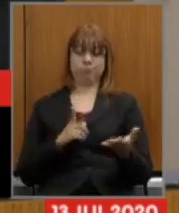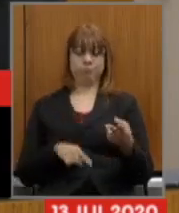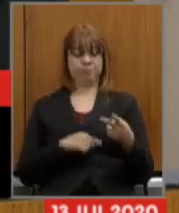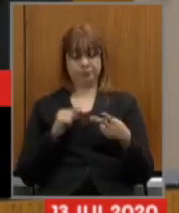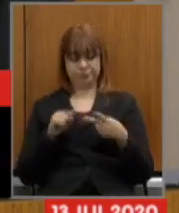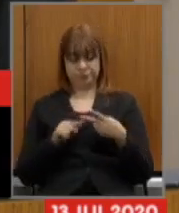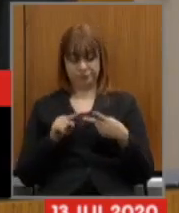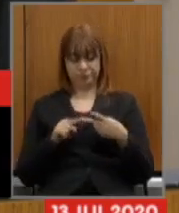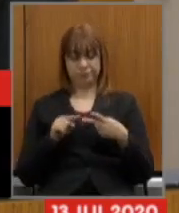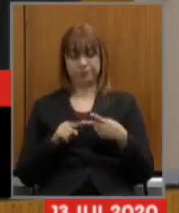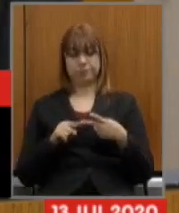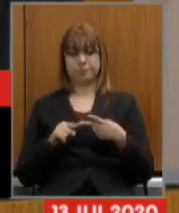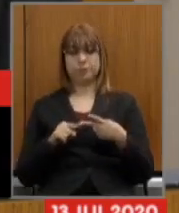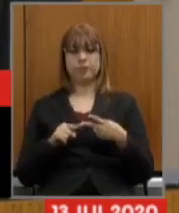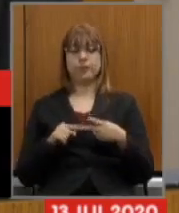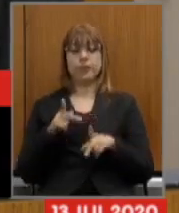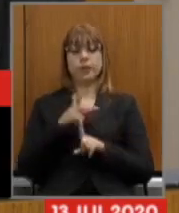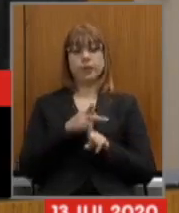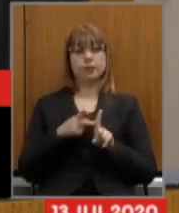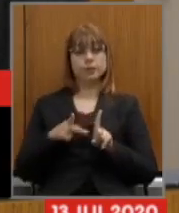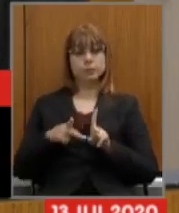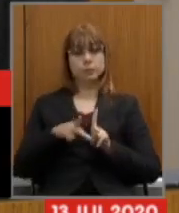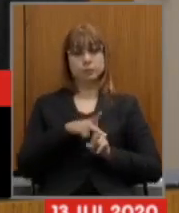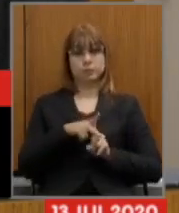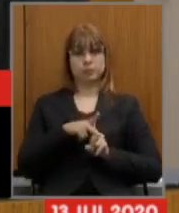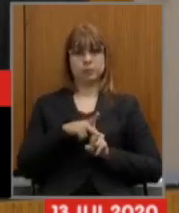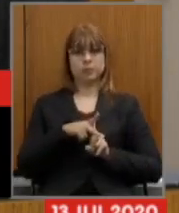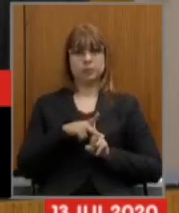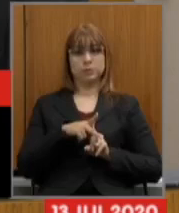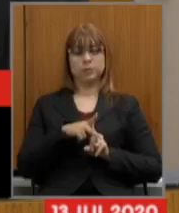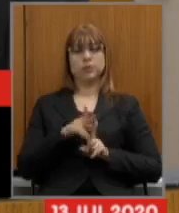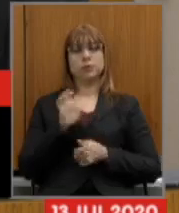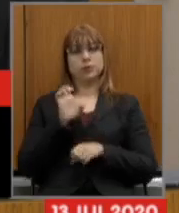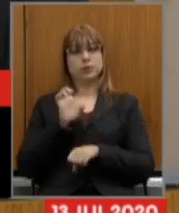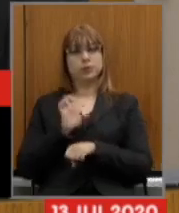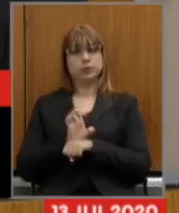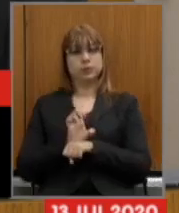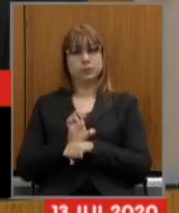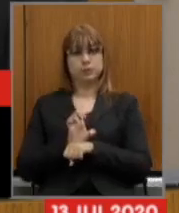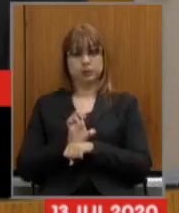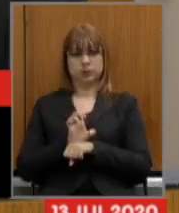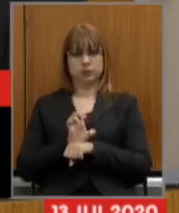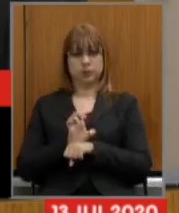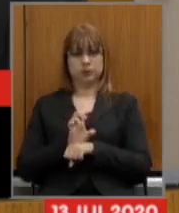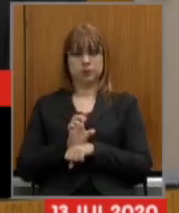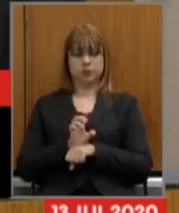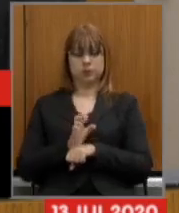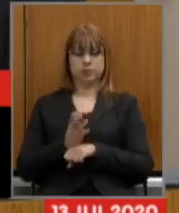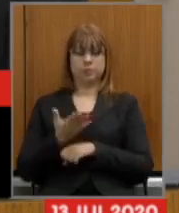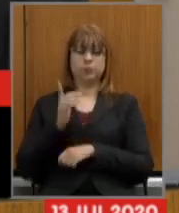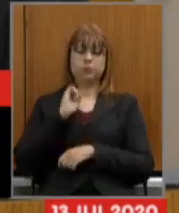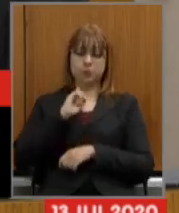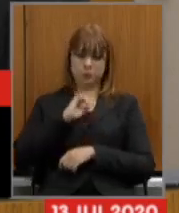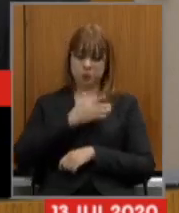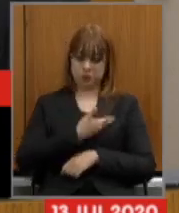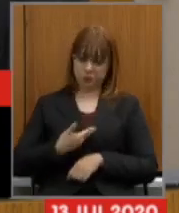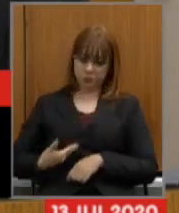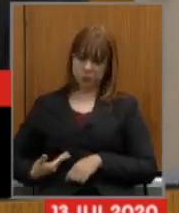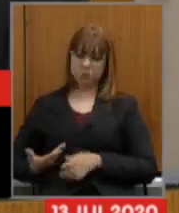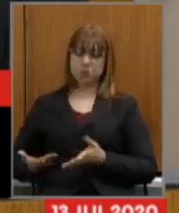fato a previdência do estado de Minas Gerais a previdência pública do estado de Minas Gerais